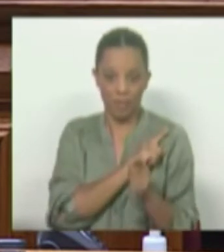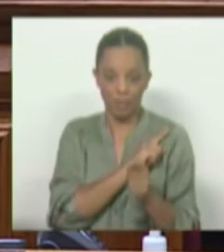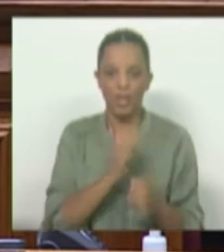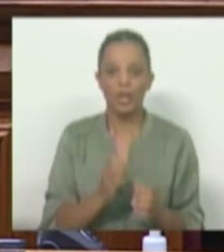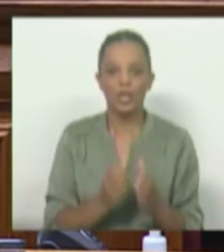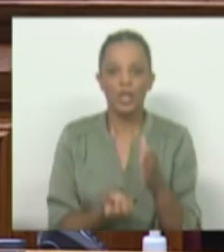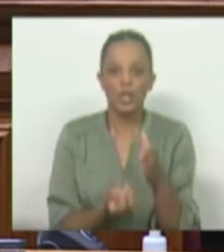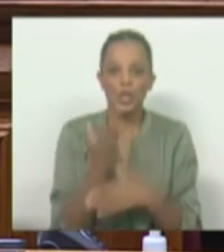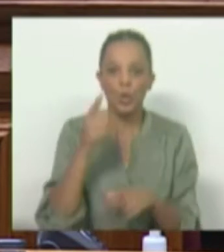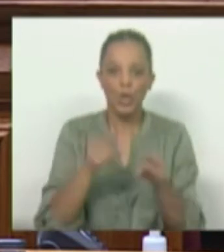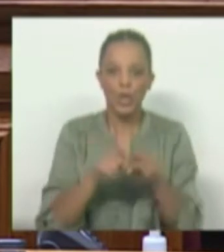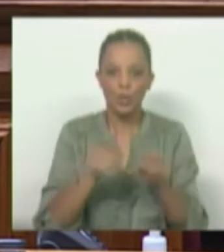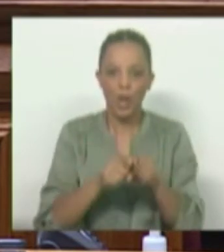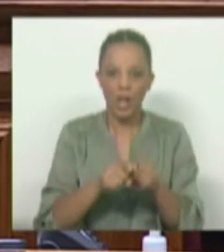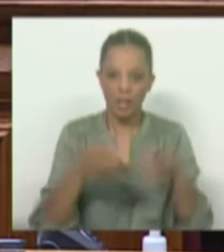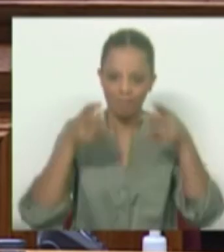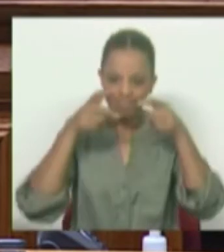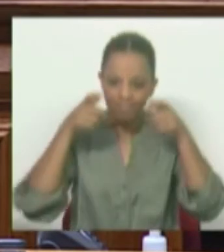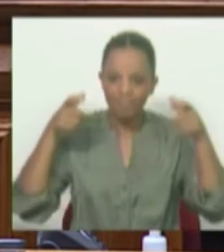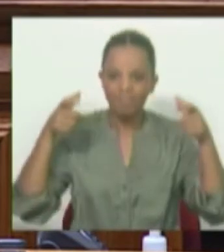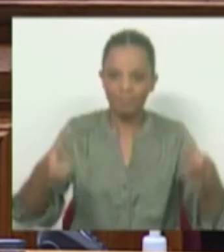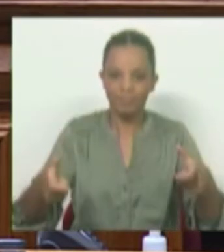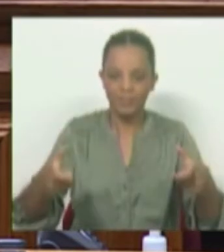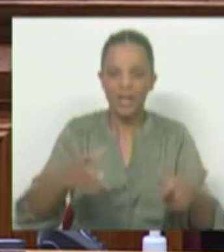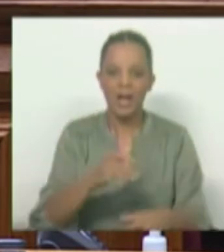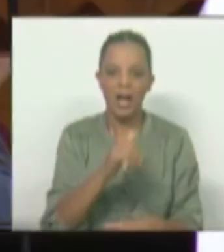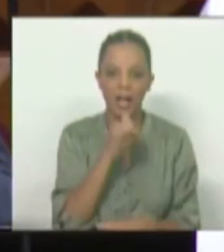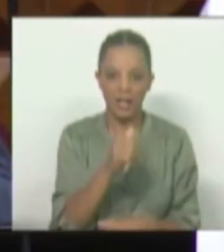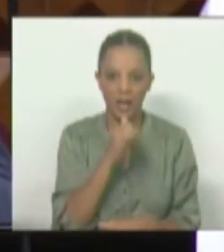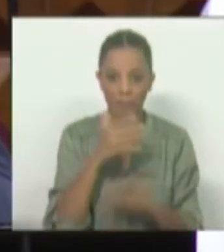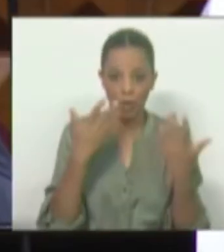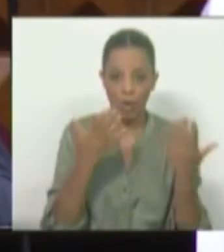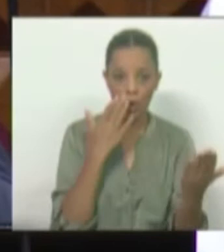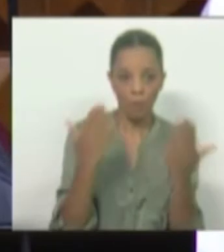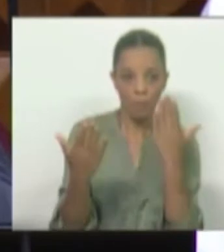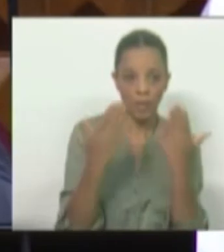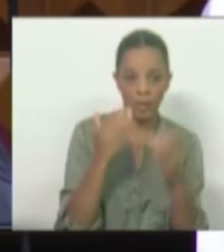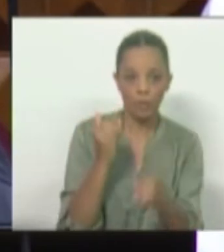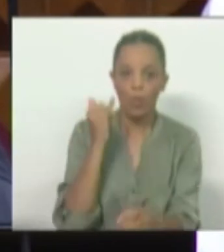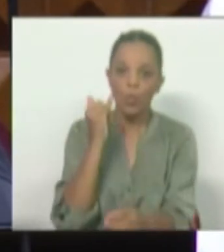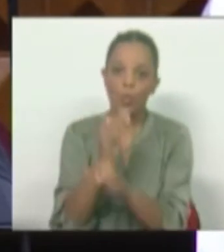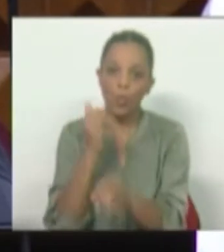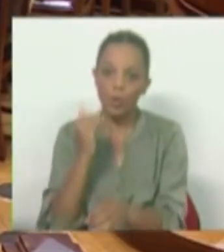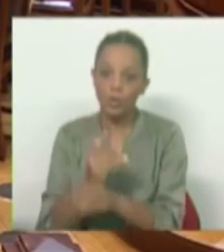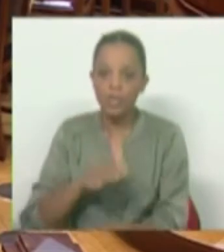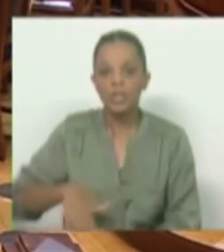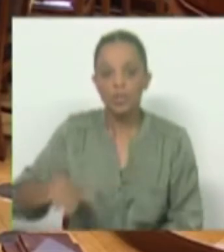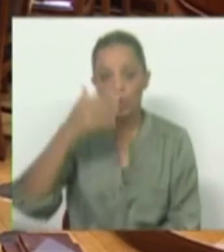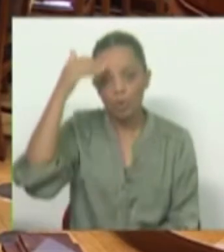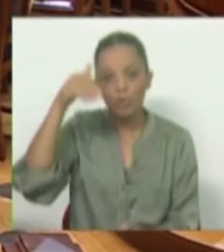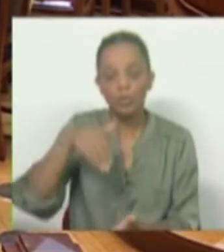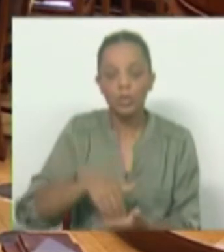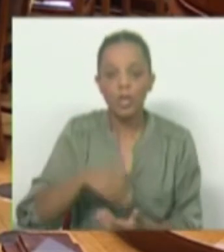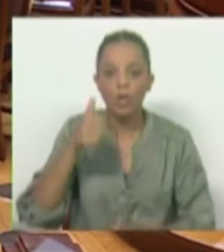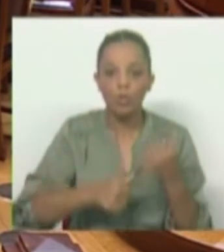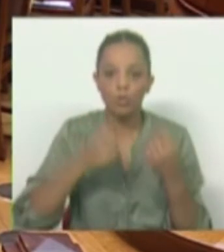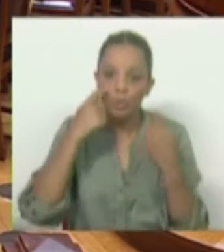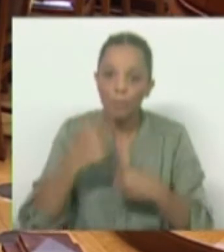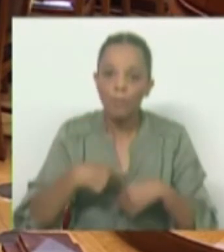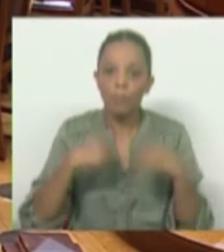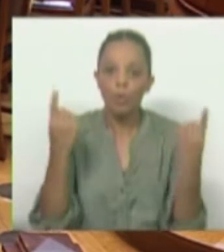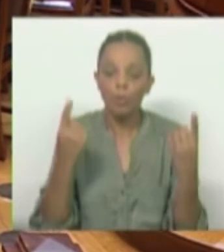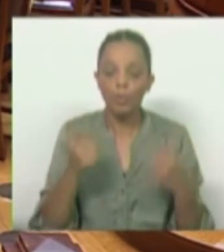monopólio no Algarve, que agora, quando foi comparado com outras realidades, o resultado do concurso público